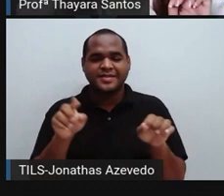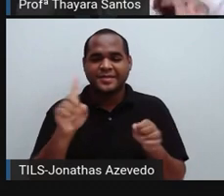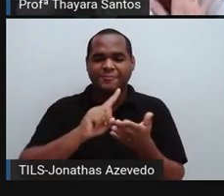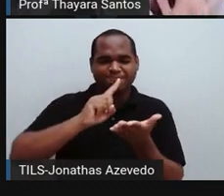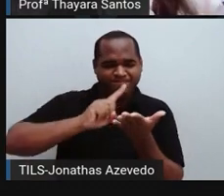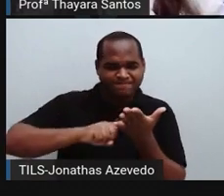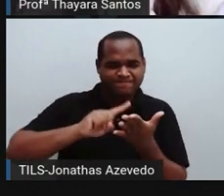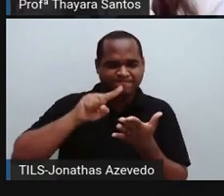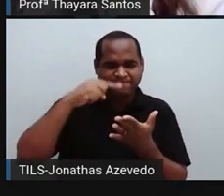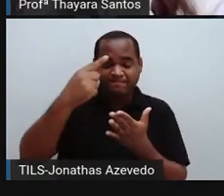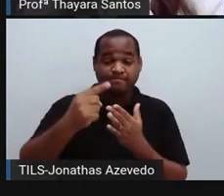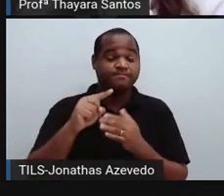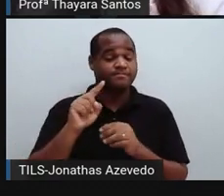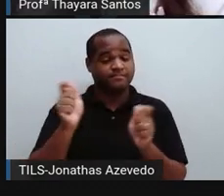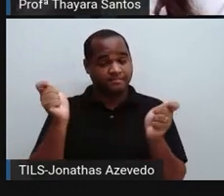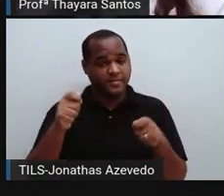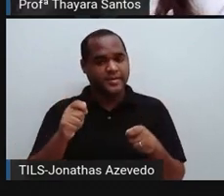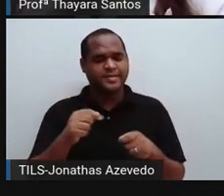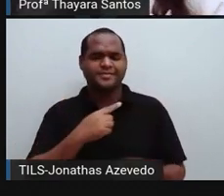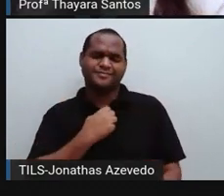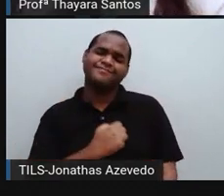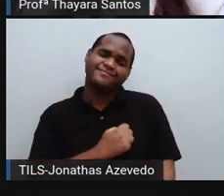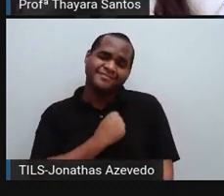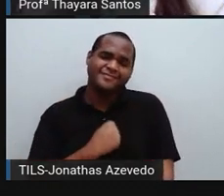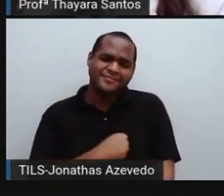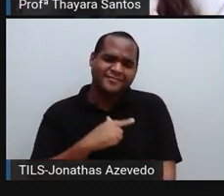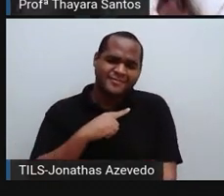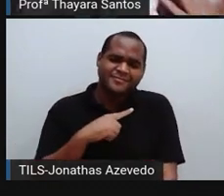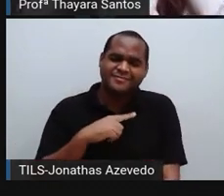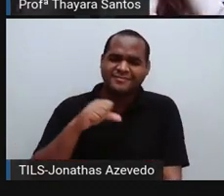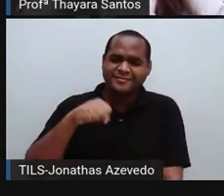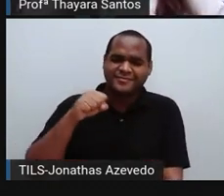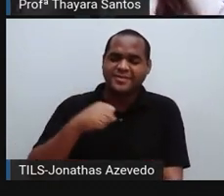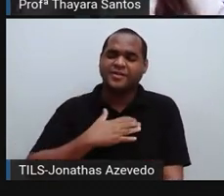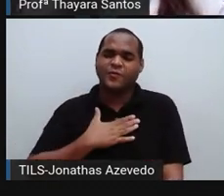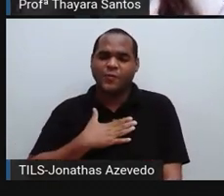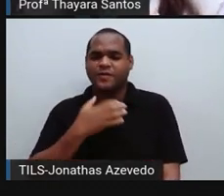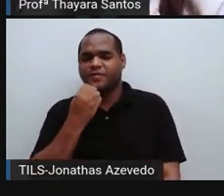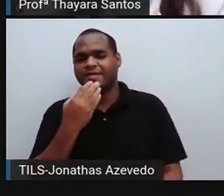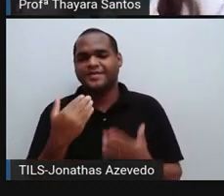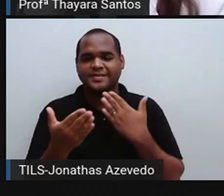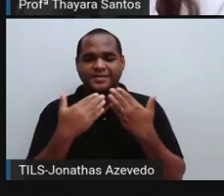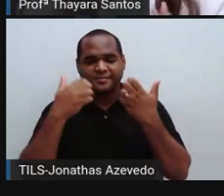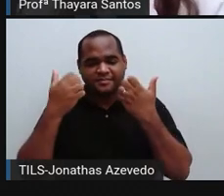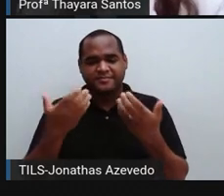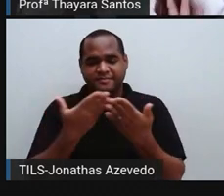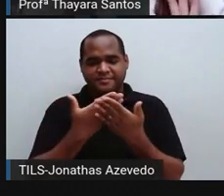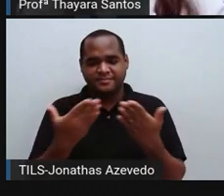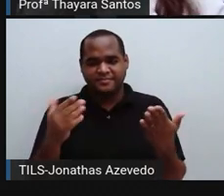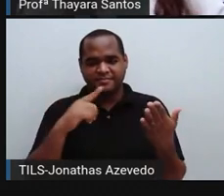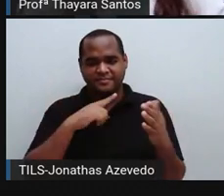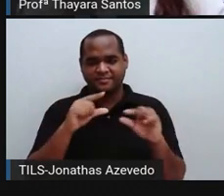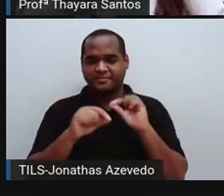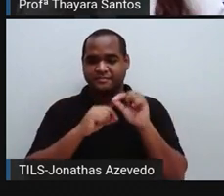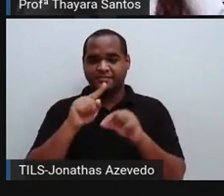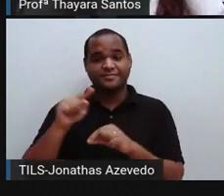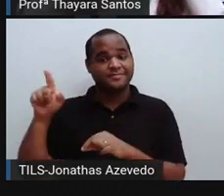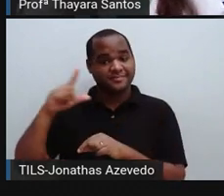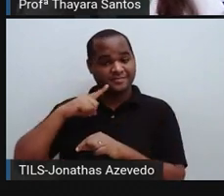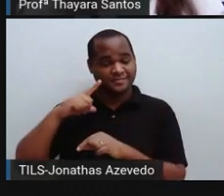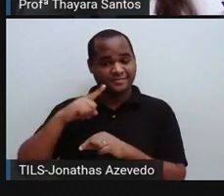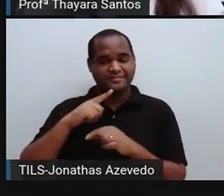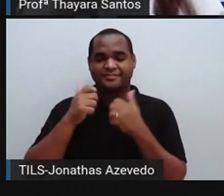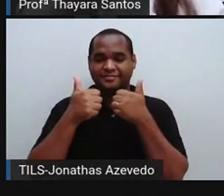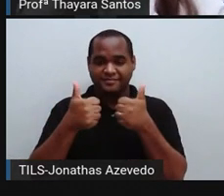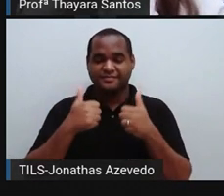marcado, vai ser daqui a pouquinho. Eu vou ficar com saudade de vocês, sim, que eu gosto de estar aqui conversando com vocês. Mas a gente se vê muito em breve, tá?